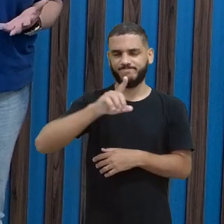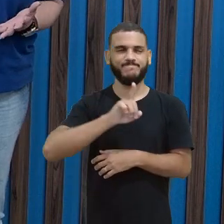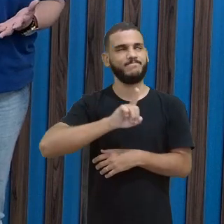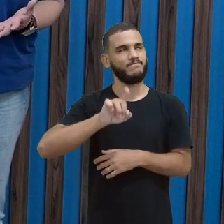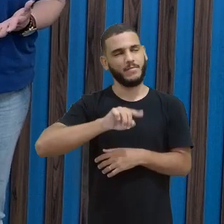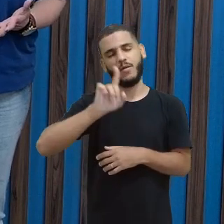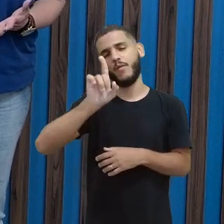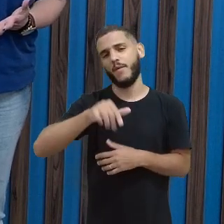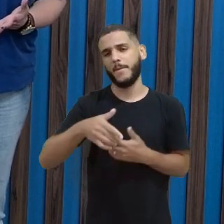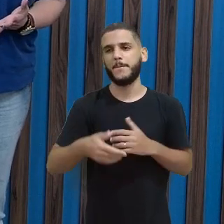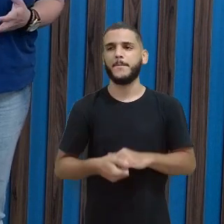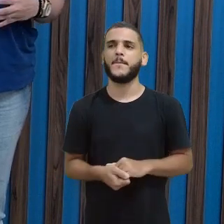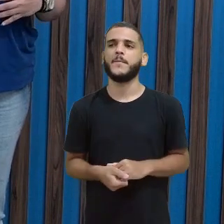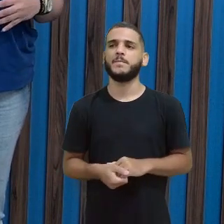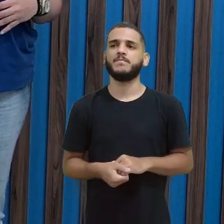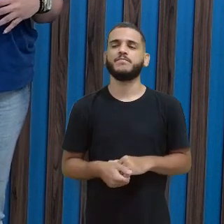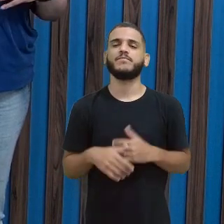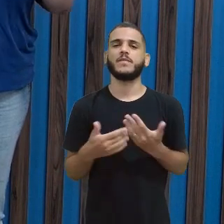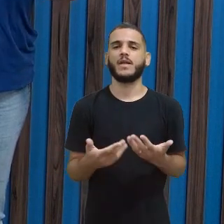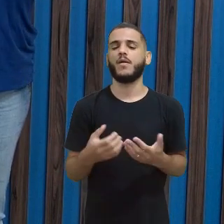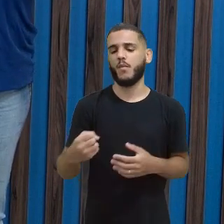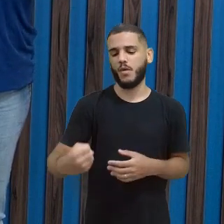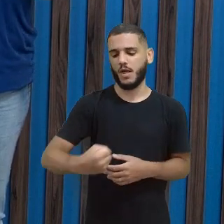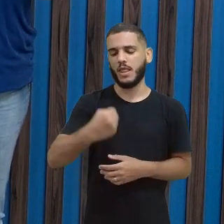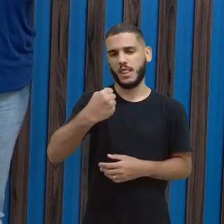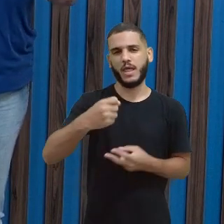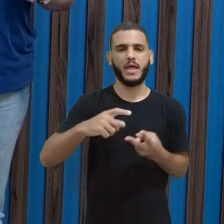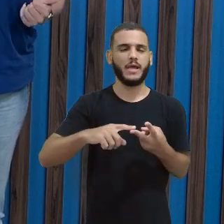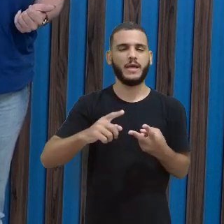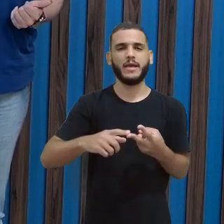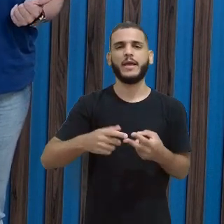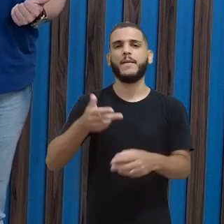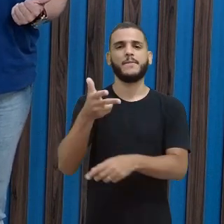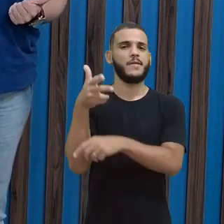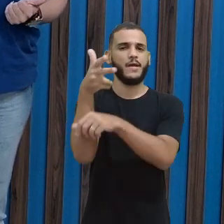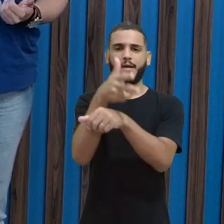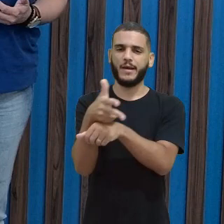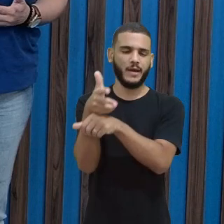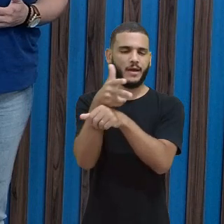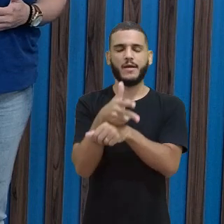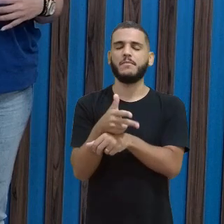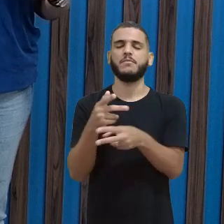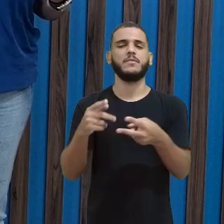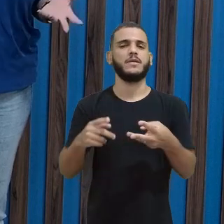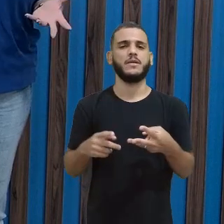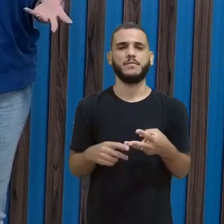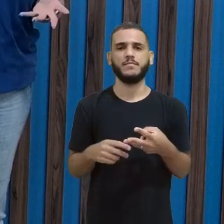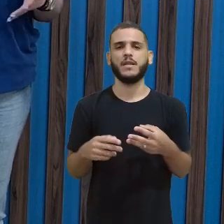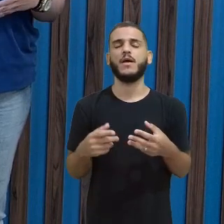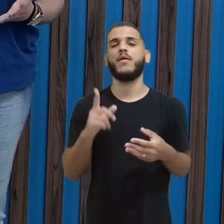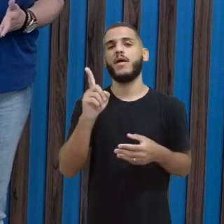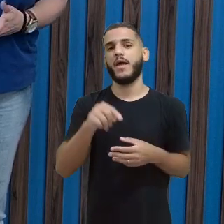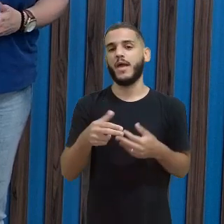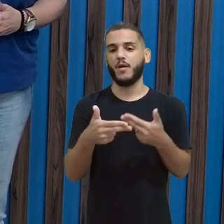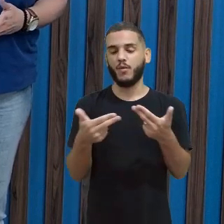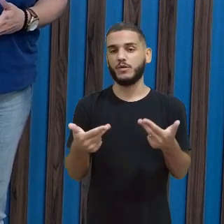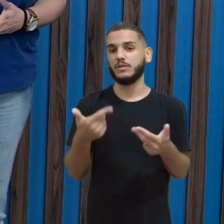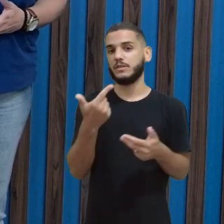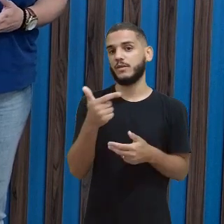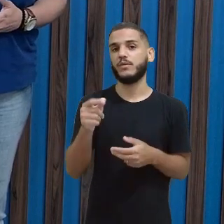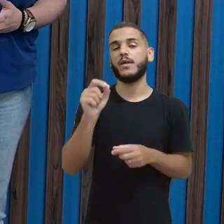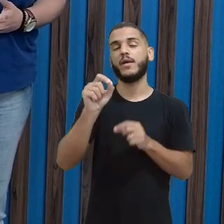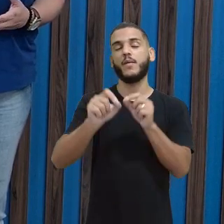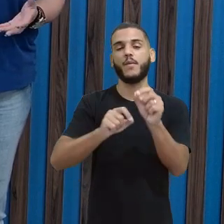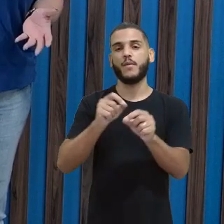ser um corpo luminoso, né? Uma caneca, a câmera que está gravando a gente aqui, tá certo? Então, são corpos que não emitem luz.